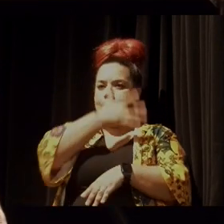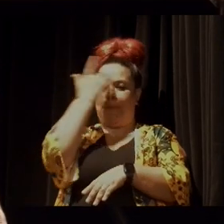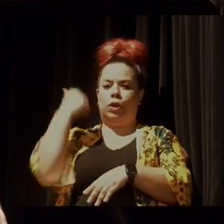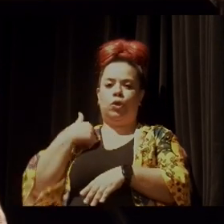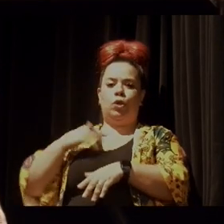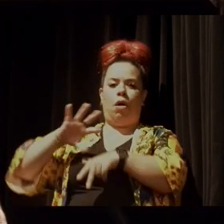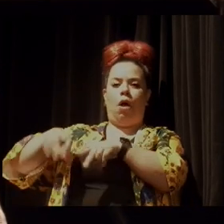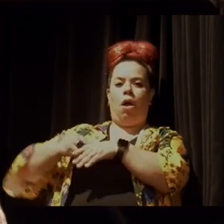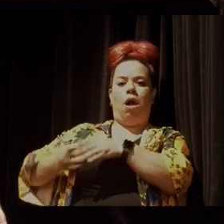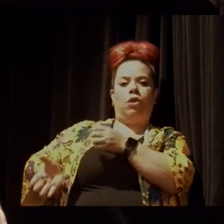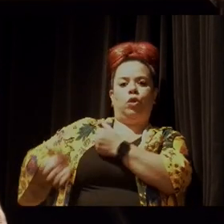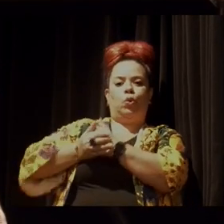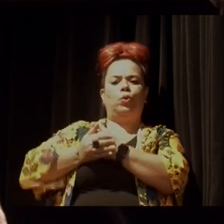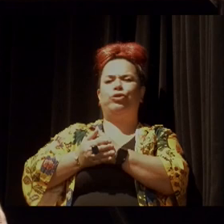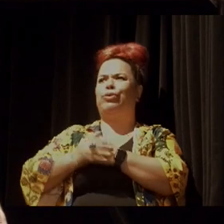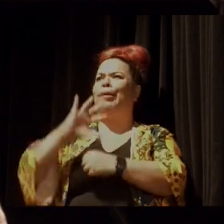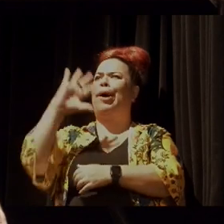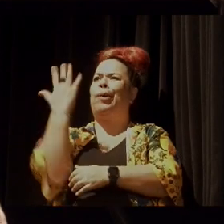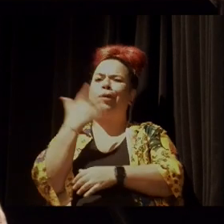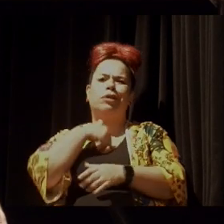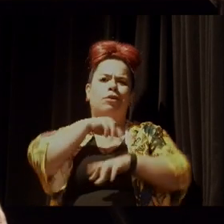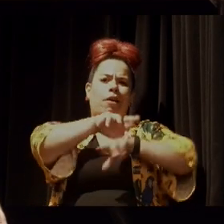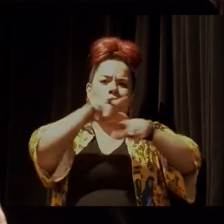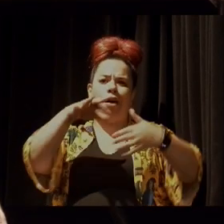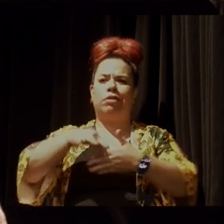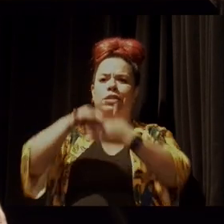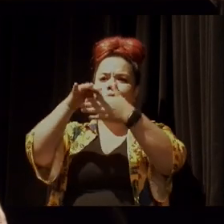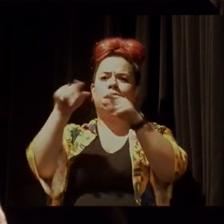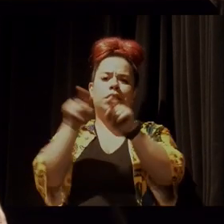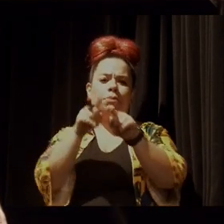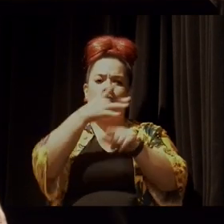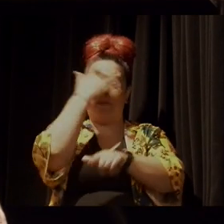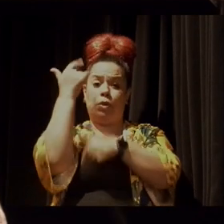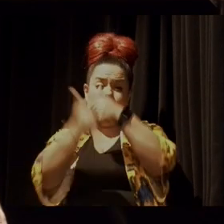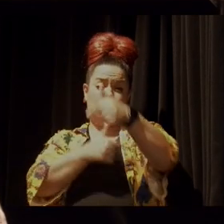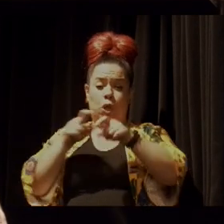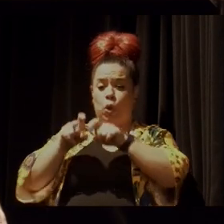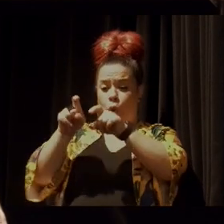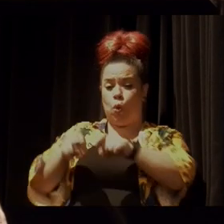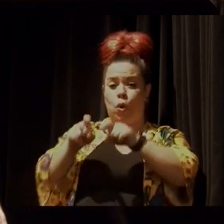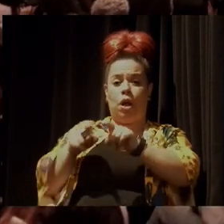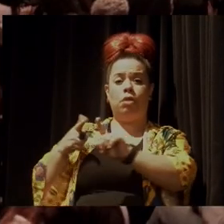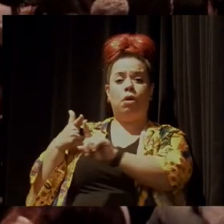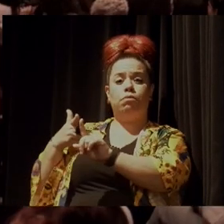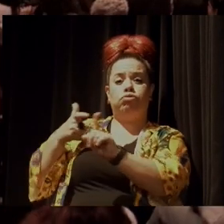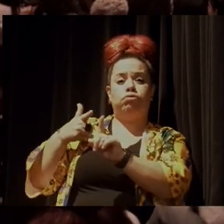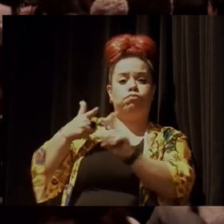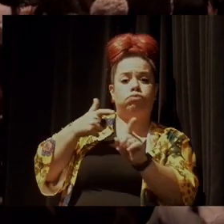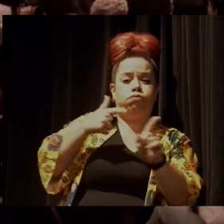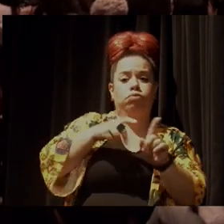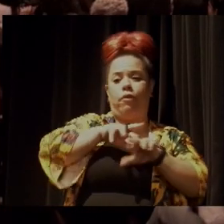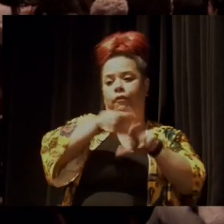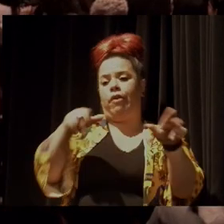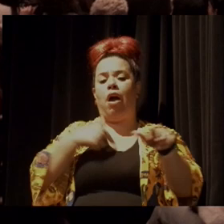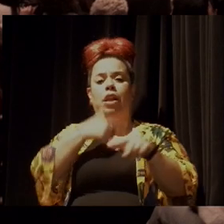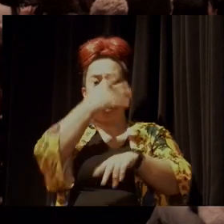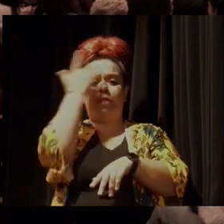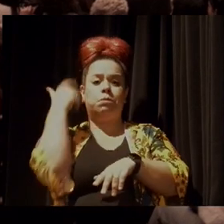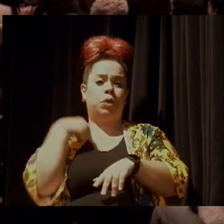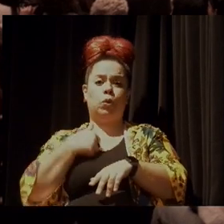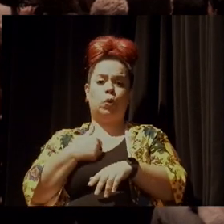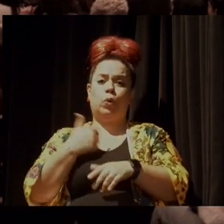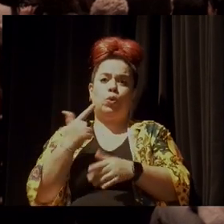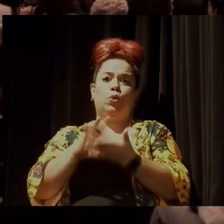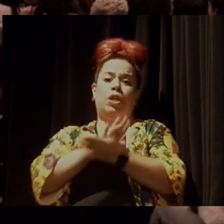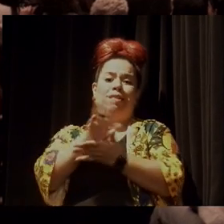lideranças, trabalhadores e trabalhadoras rurais assassinados não tivessem. Seus assassinos não